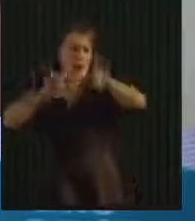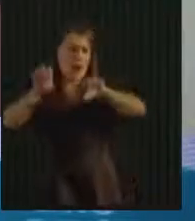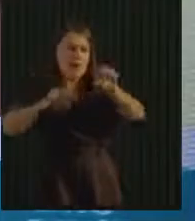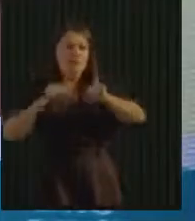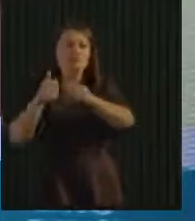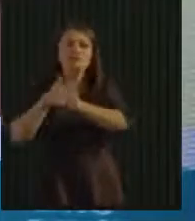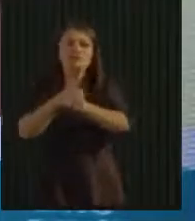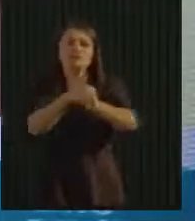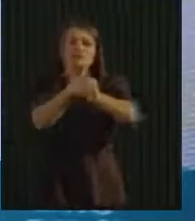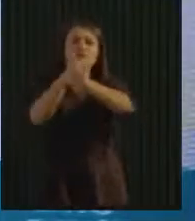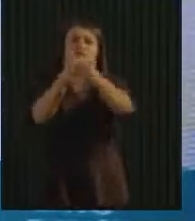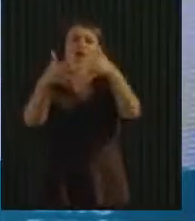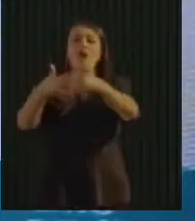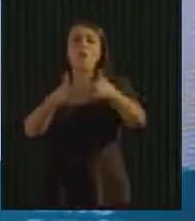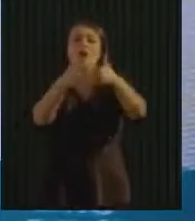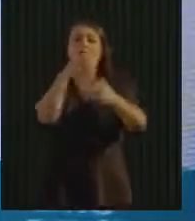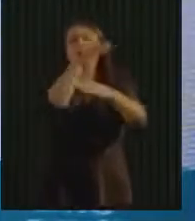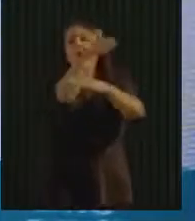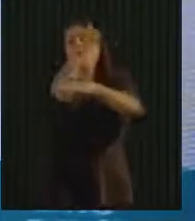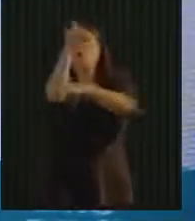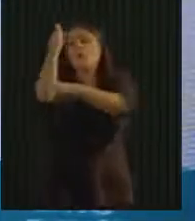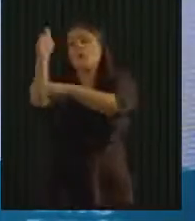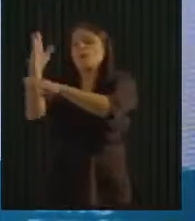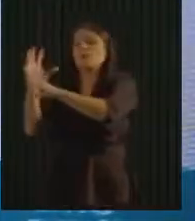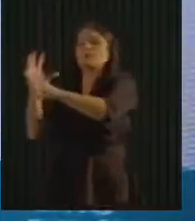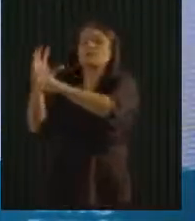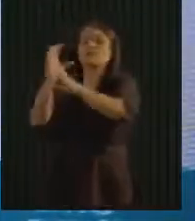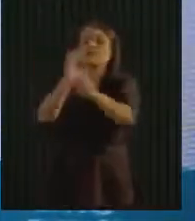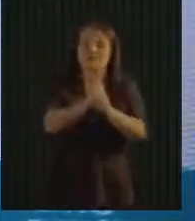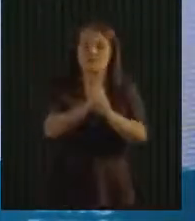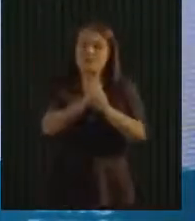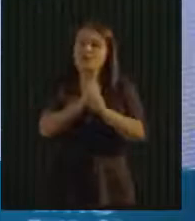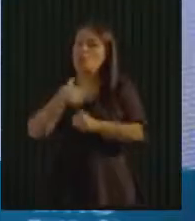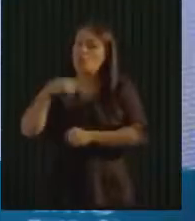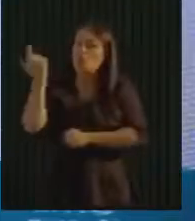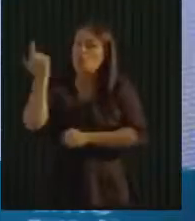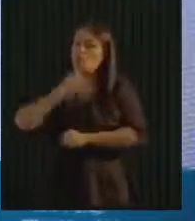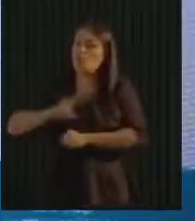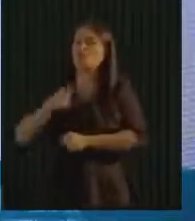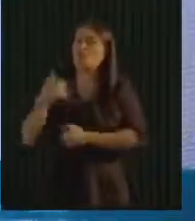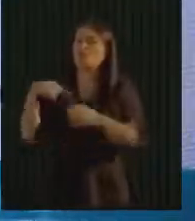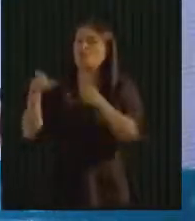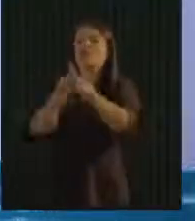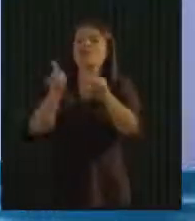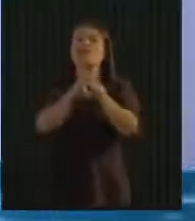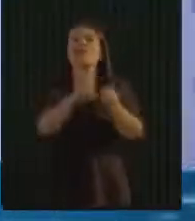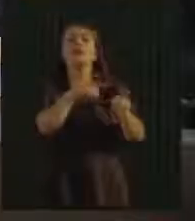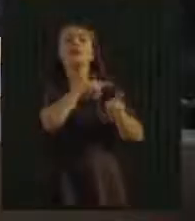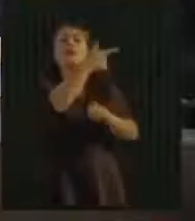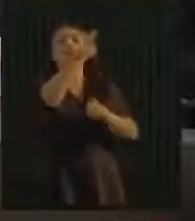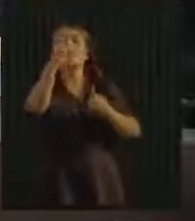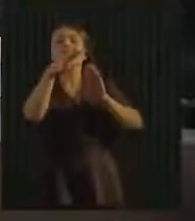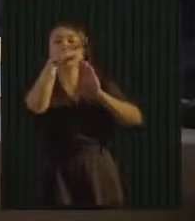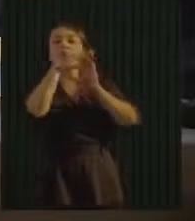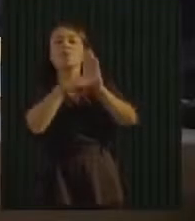nesse dia de ir aterro sanitário. E aí, a gente também já vinha implantando um modelo menos